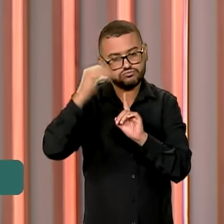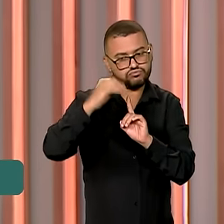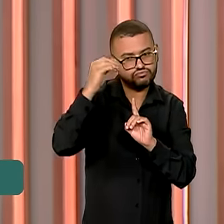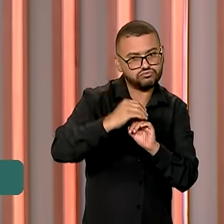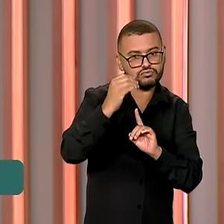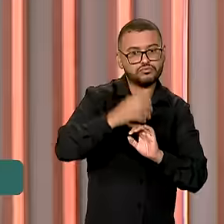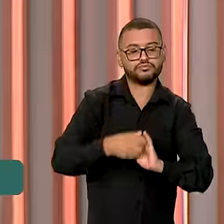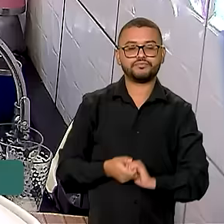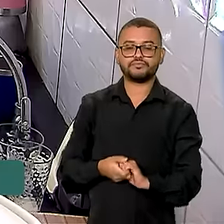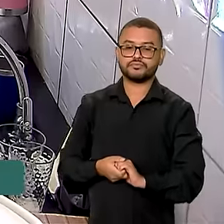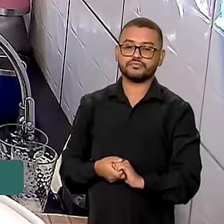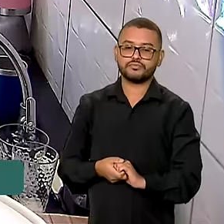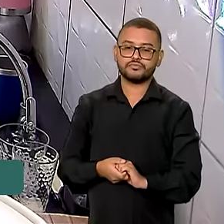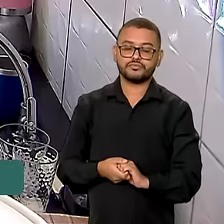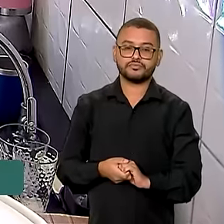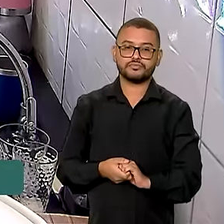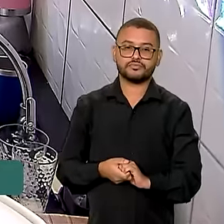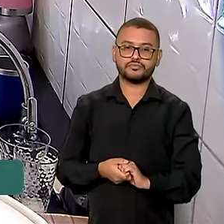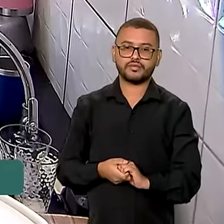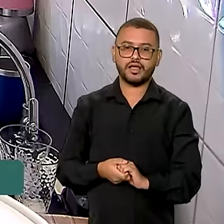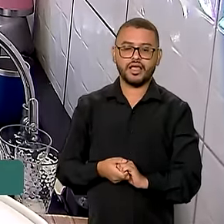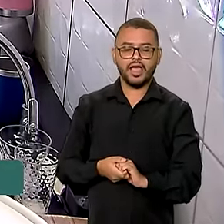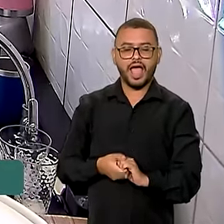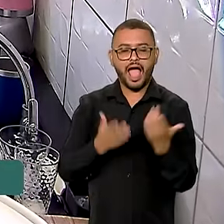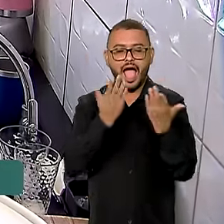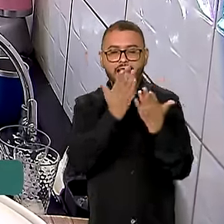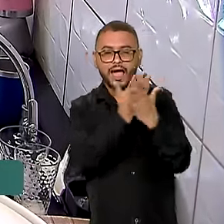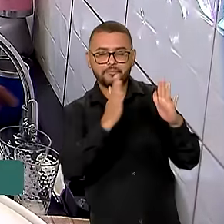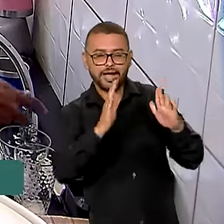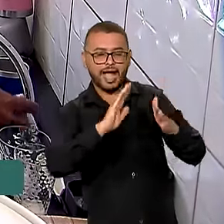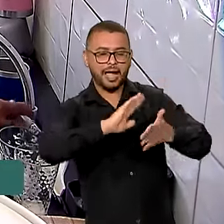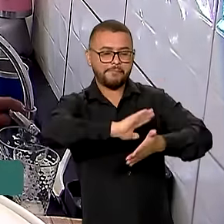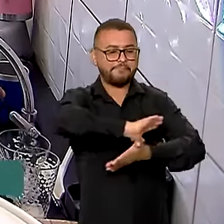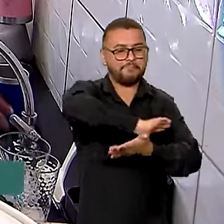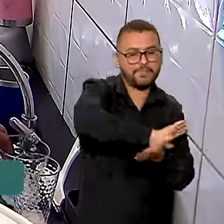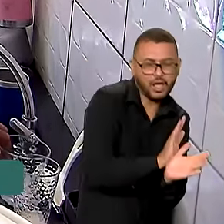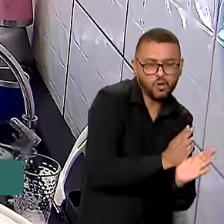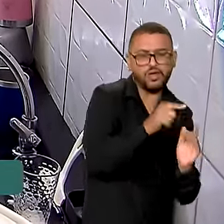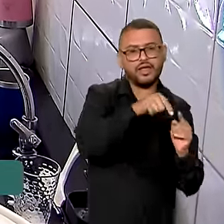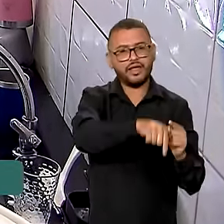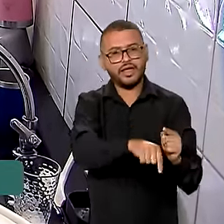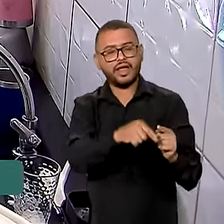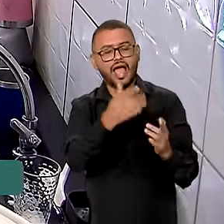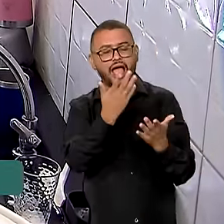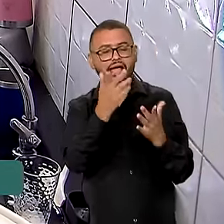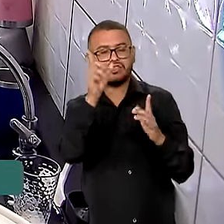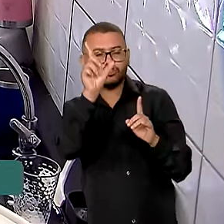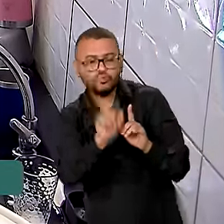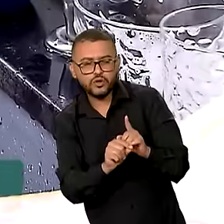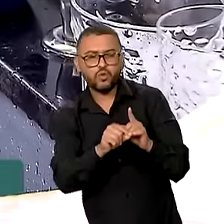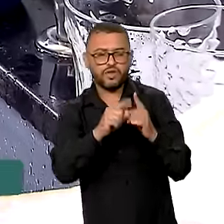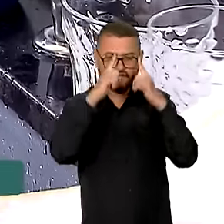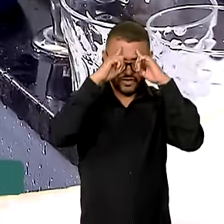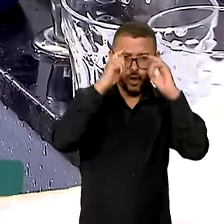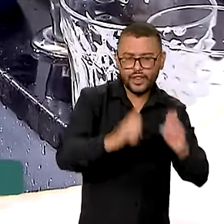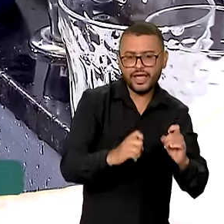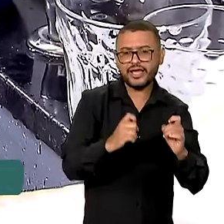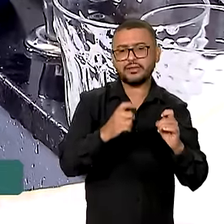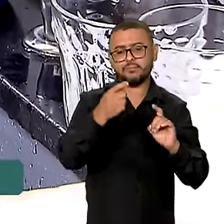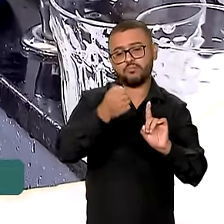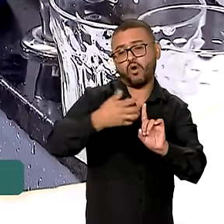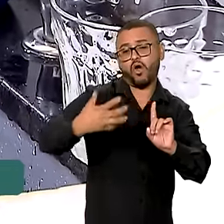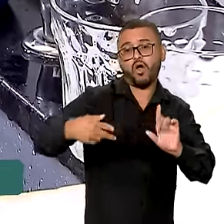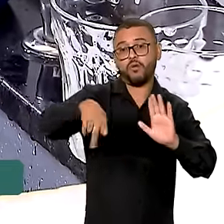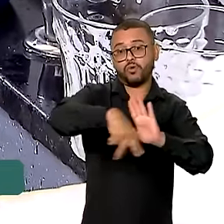vulnerabilidade. Para enfrentar a discriminação e tentar reduzir os efeitos da violência que atinge a